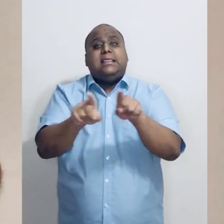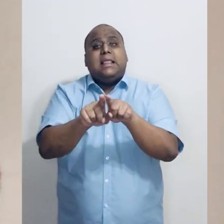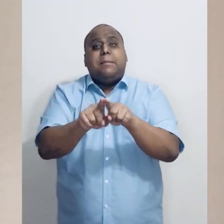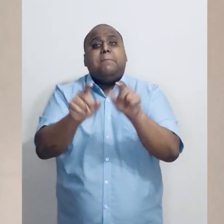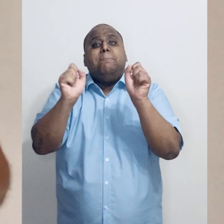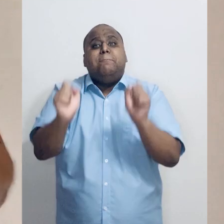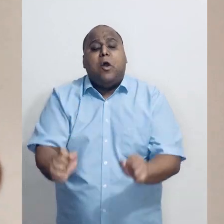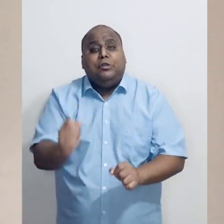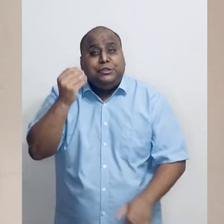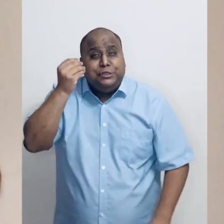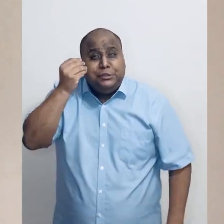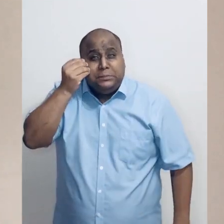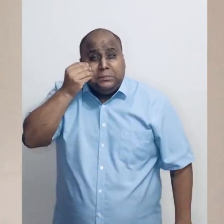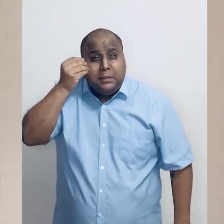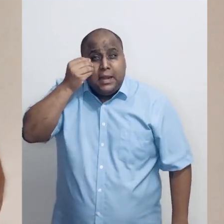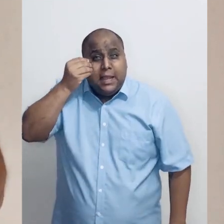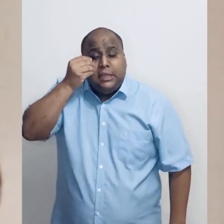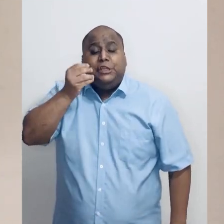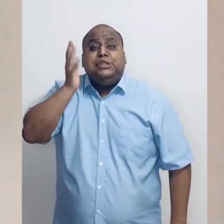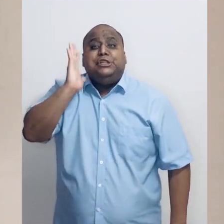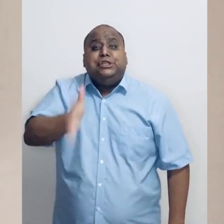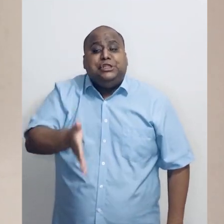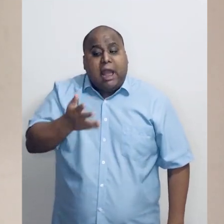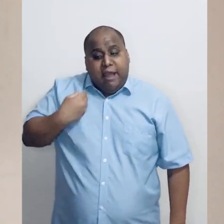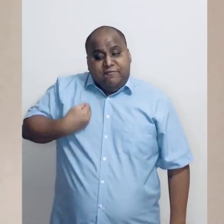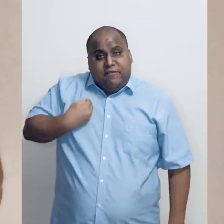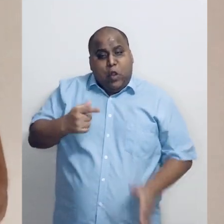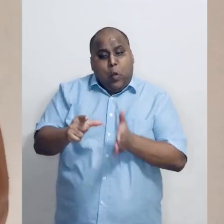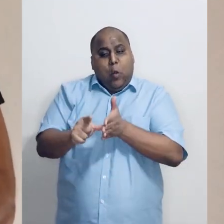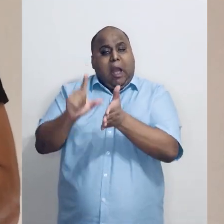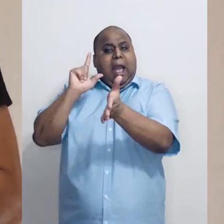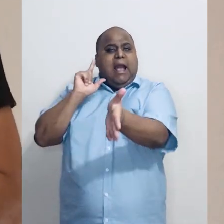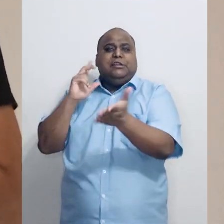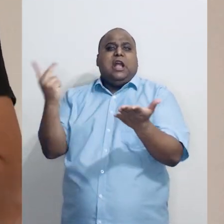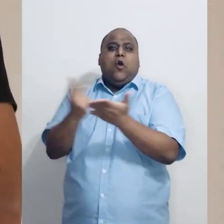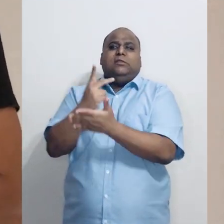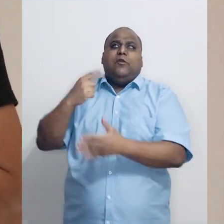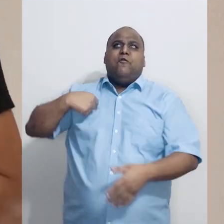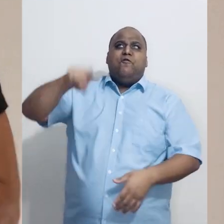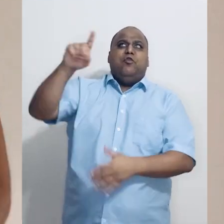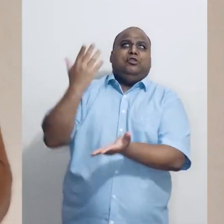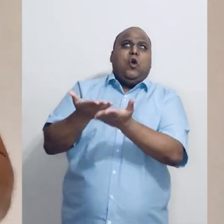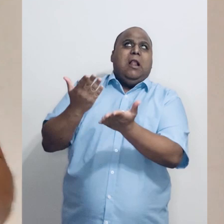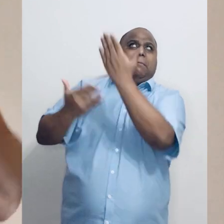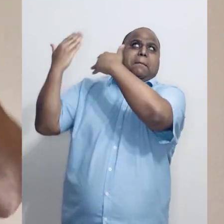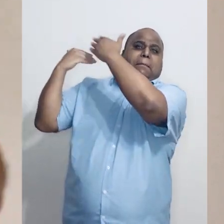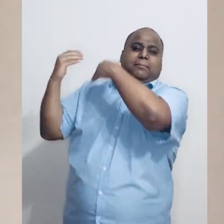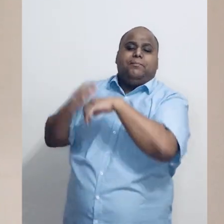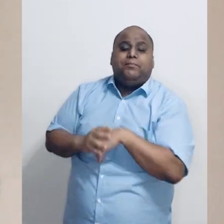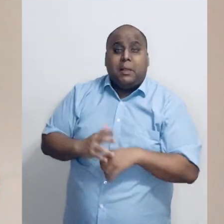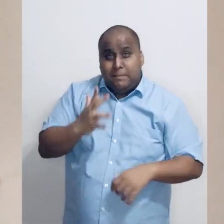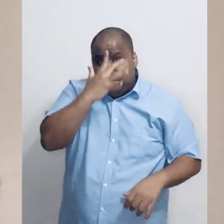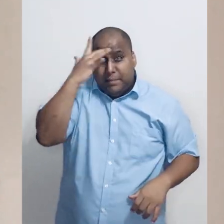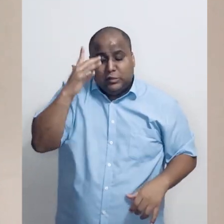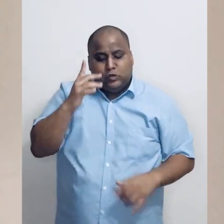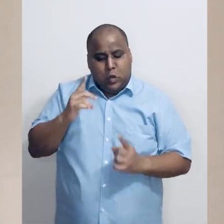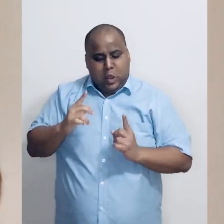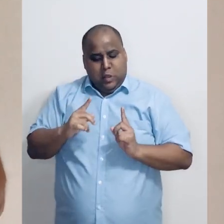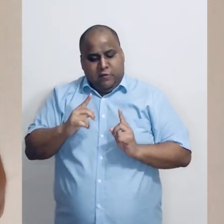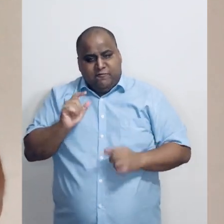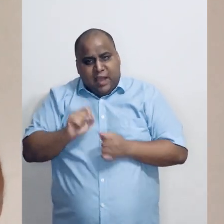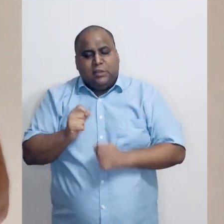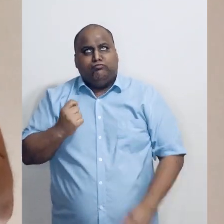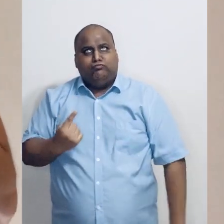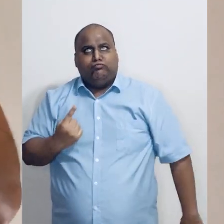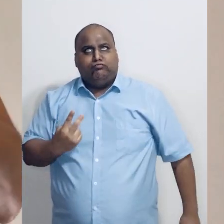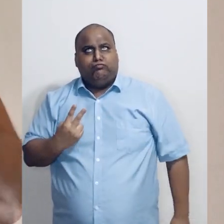pode ser alguma experiência que eu já vivi uma vez quando fui para a escola. Então, esse jogador que conta,